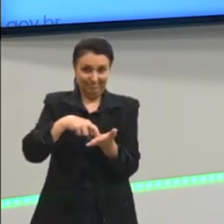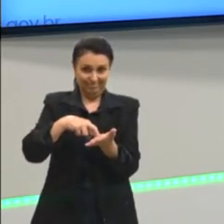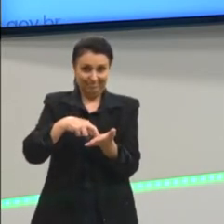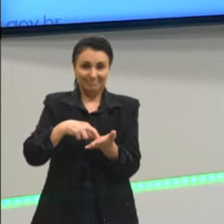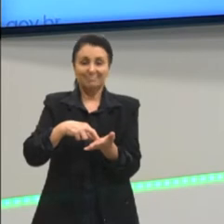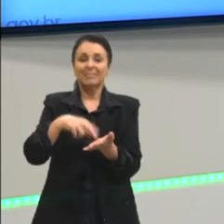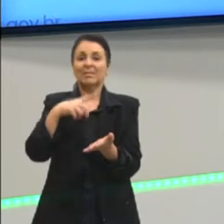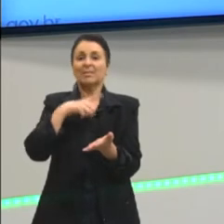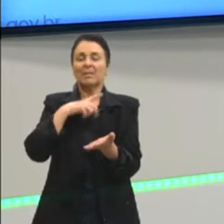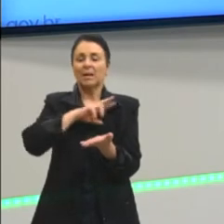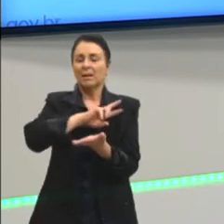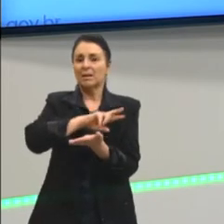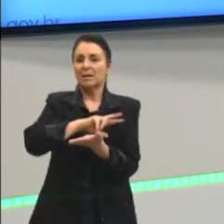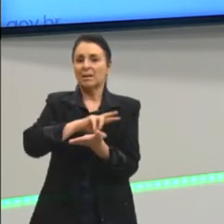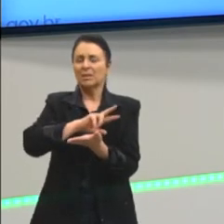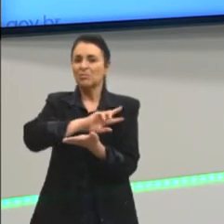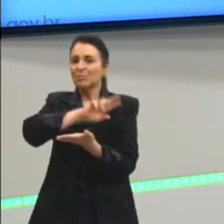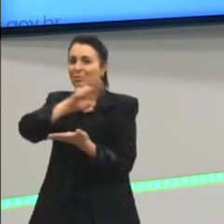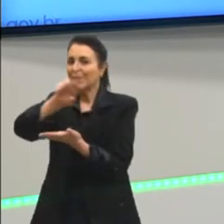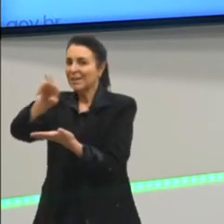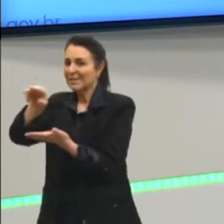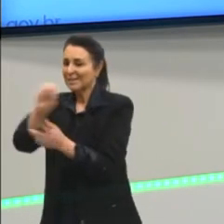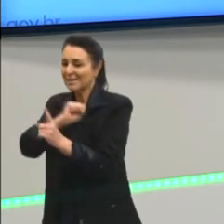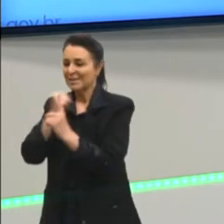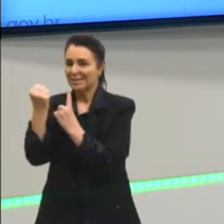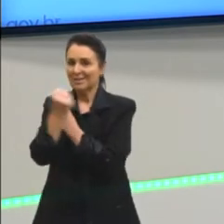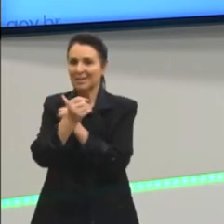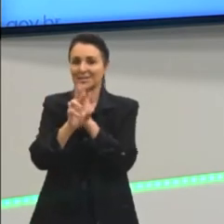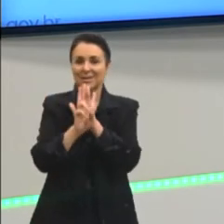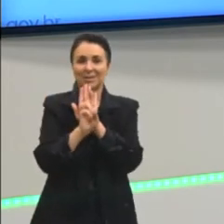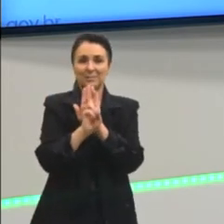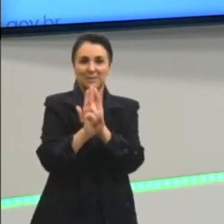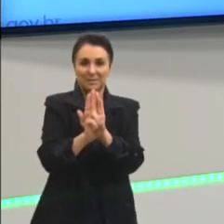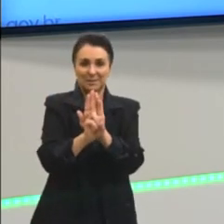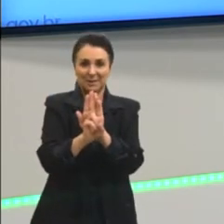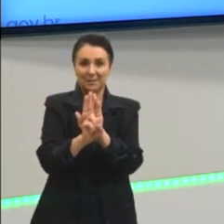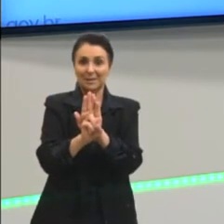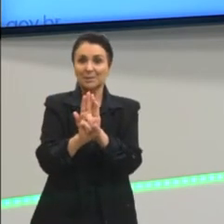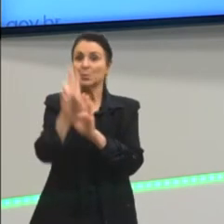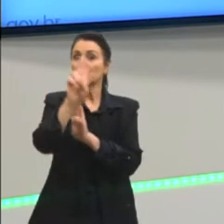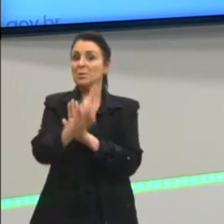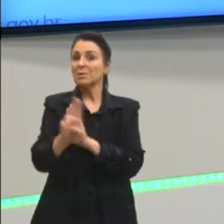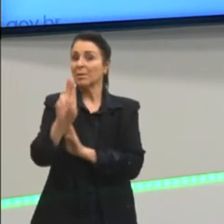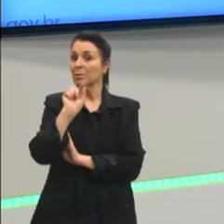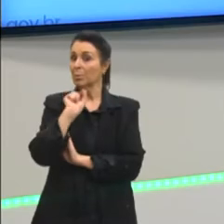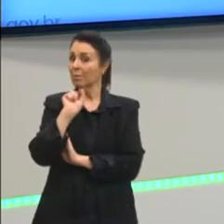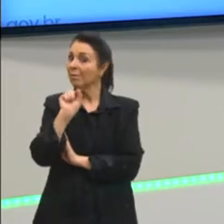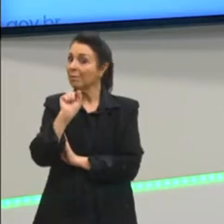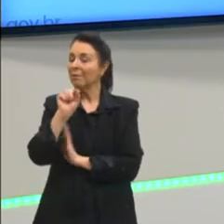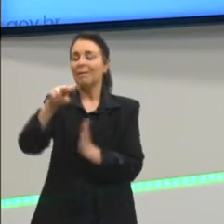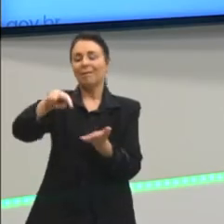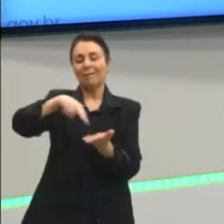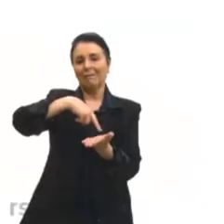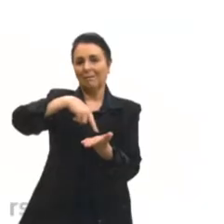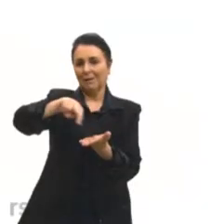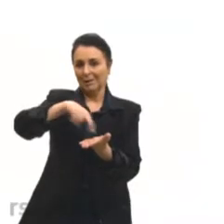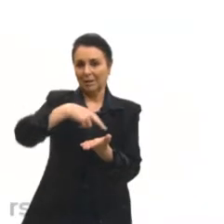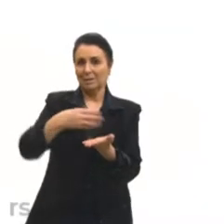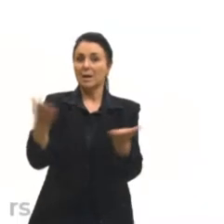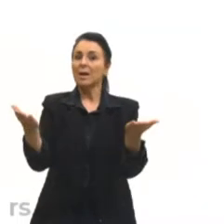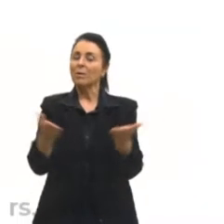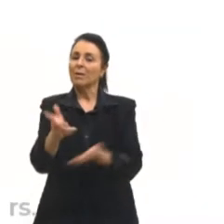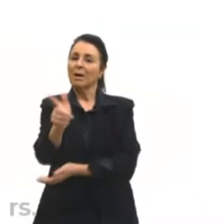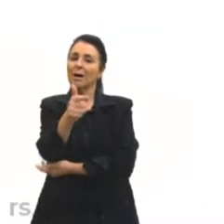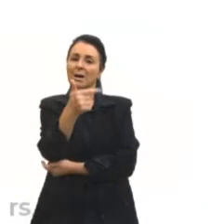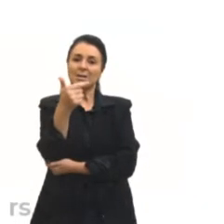diversas sociedades representadas através da dança. E chegamos, então, na nossa